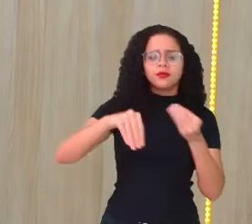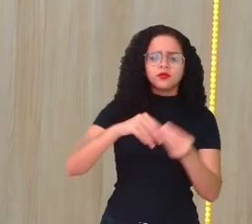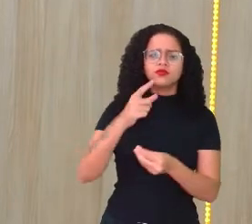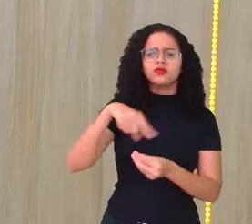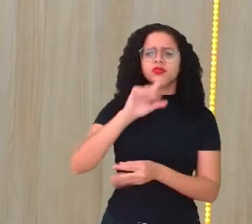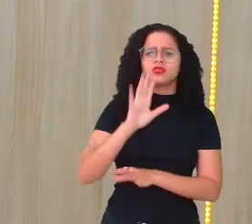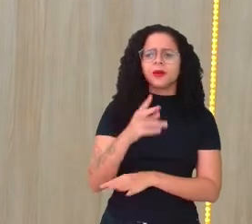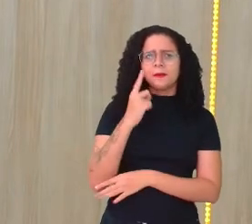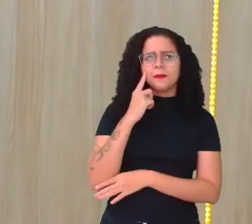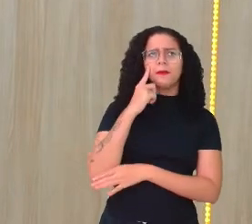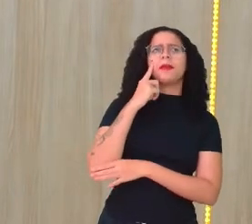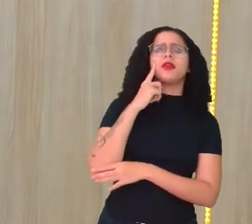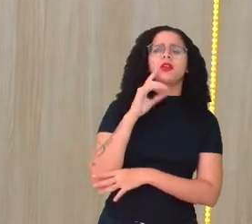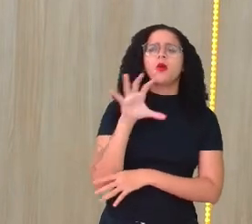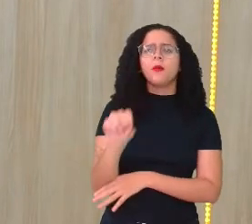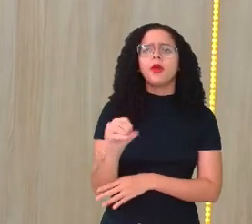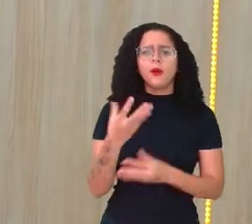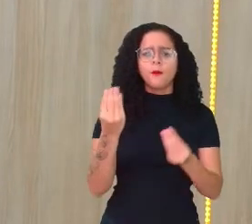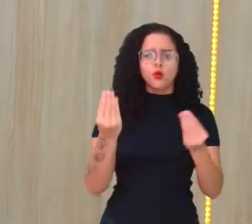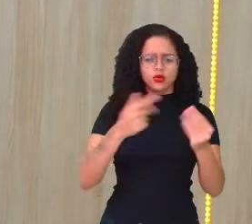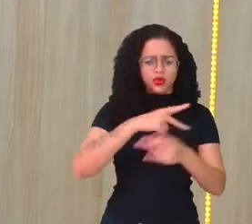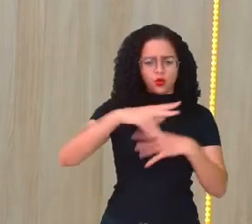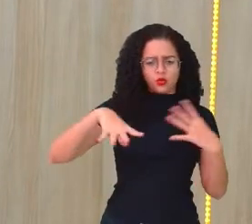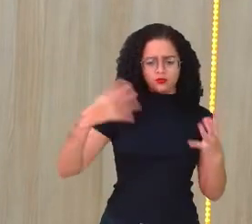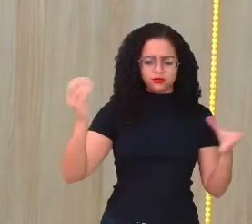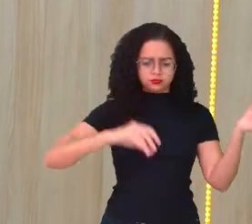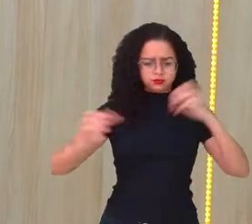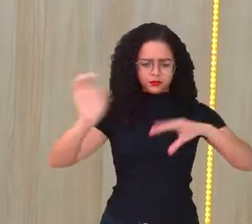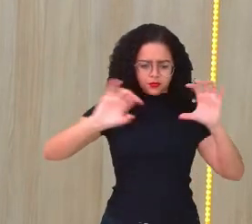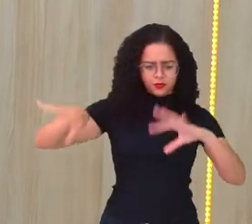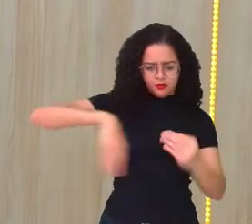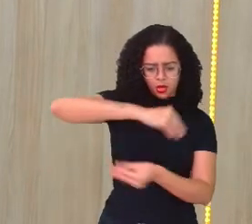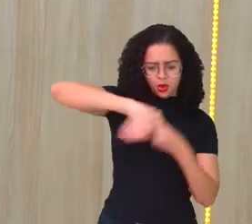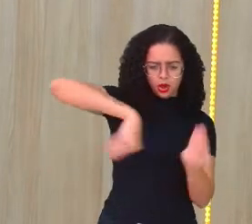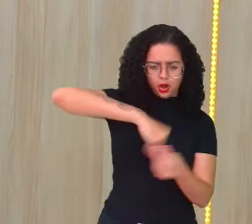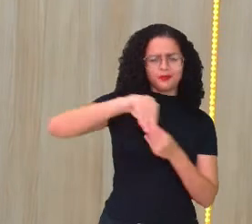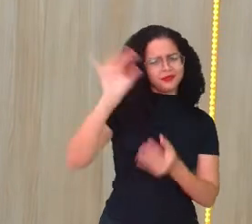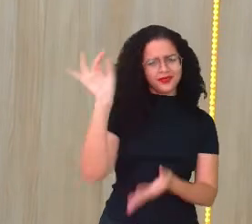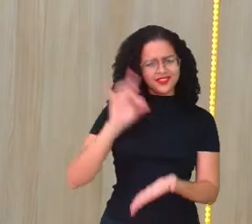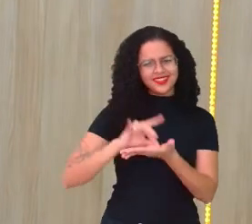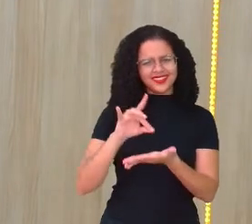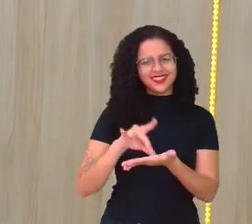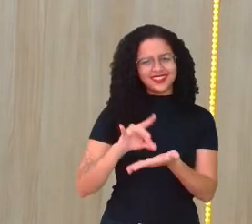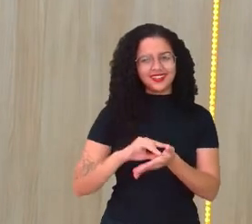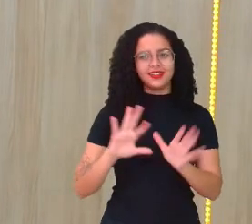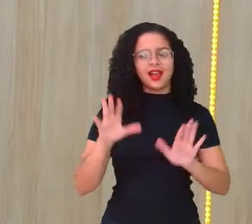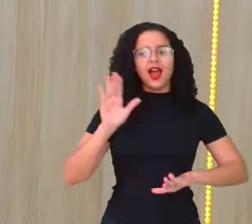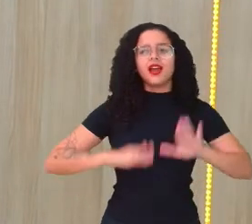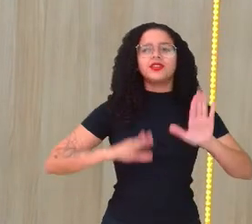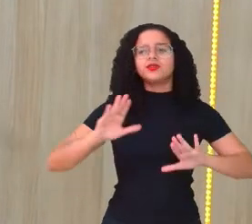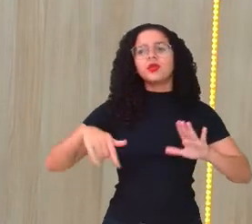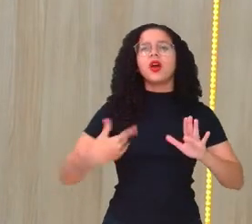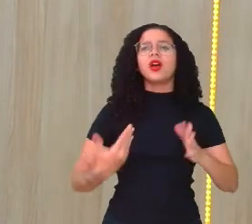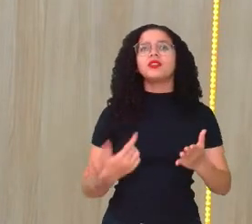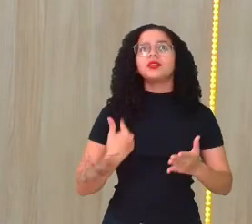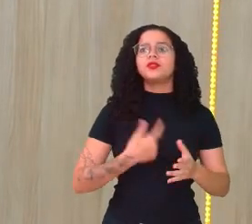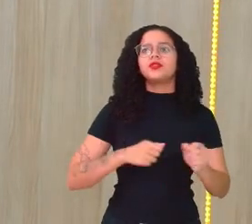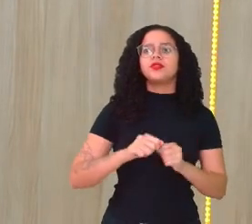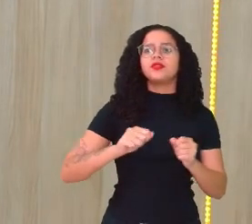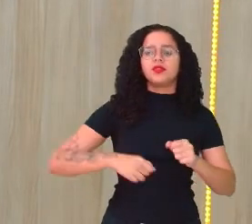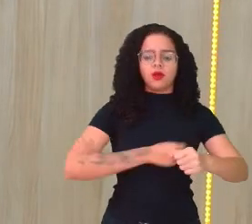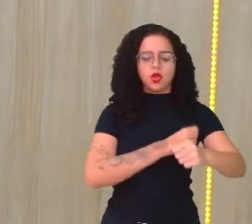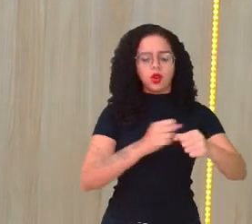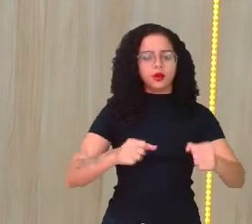já pensam em pegar um monte de coisa e sair mexendo lá para misturar? Não é verdade? E às vezes, quando a gente faz aquele mexidão,